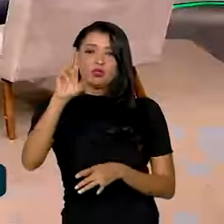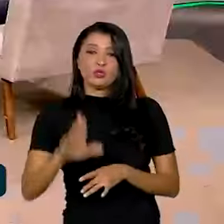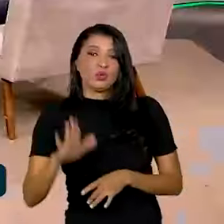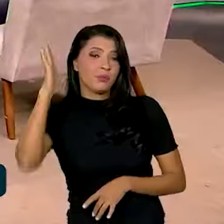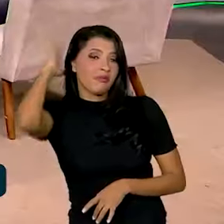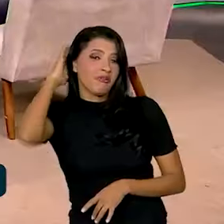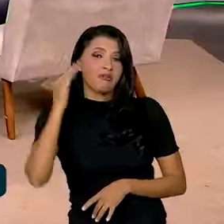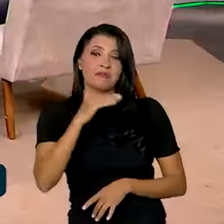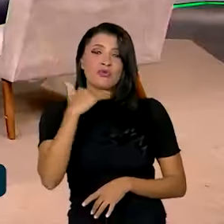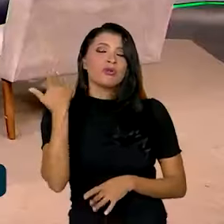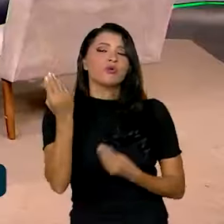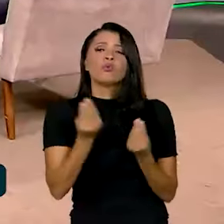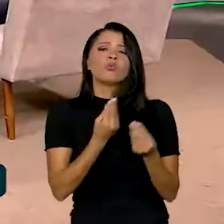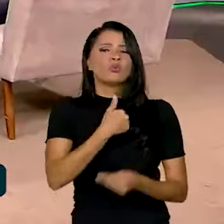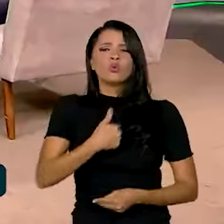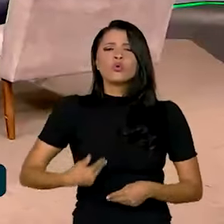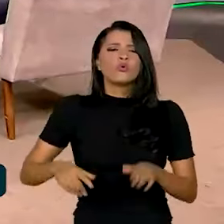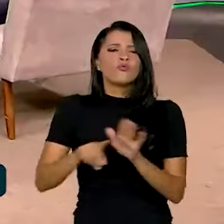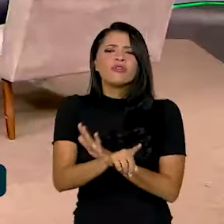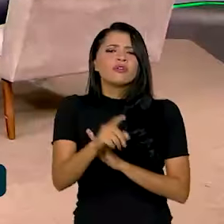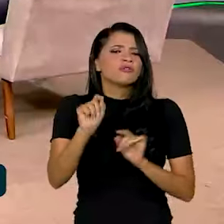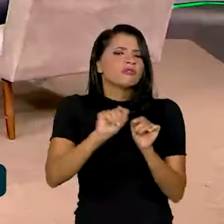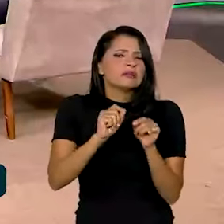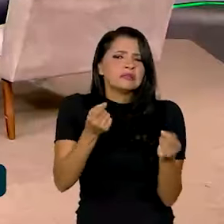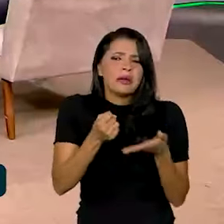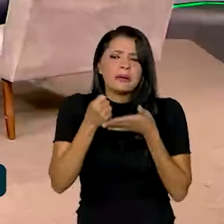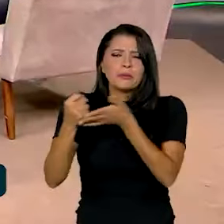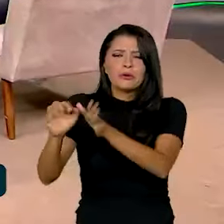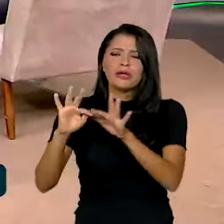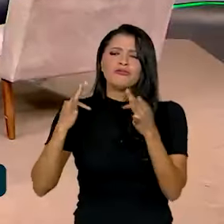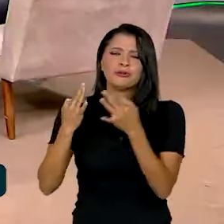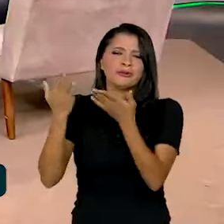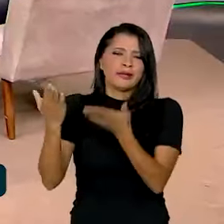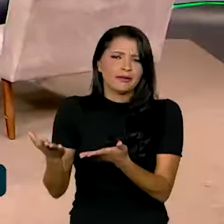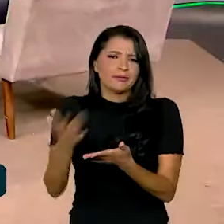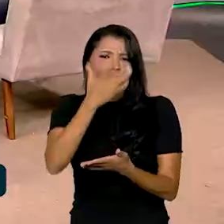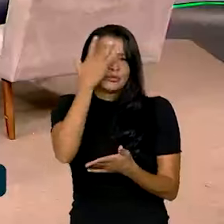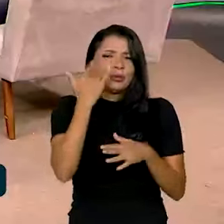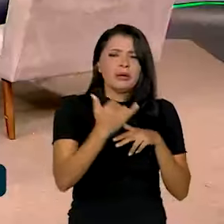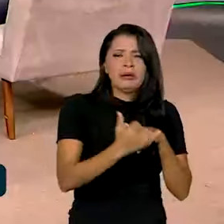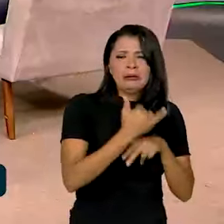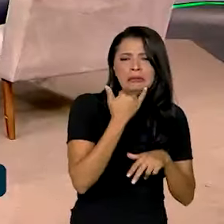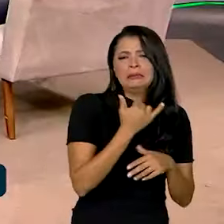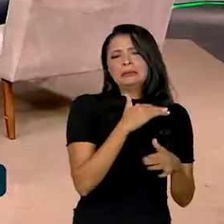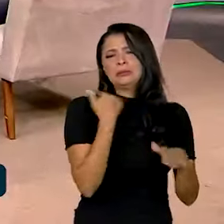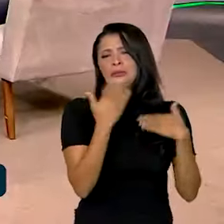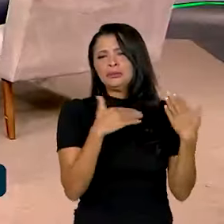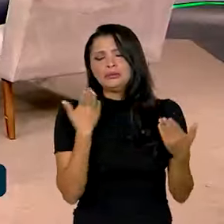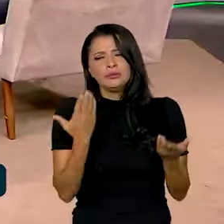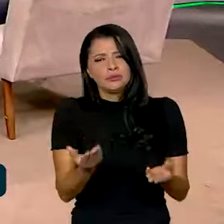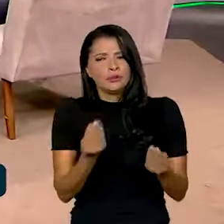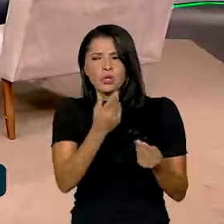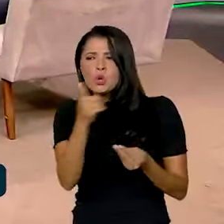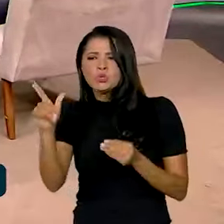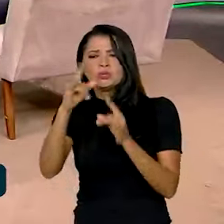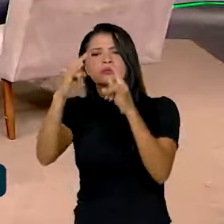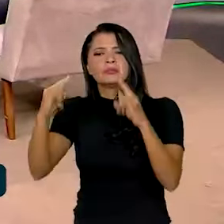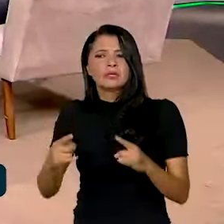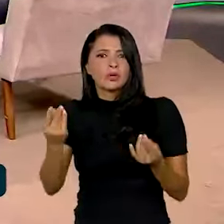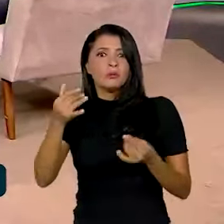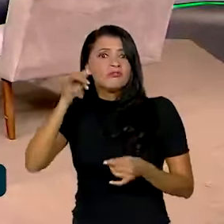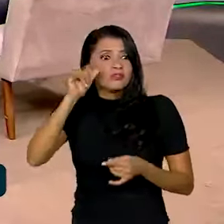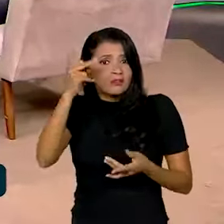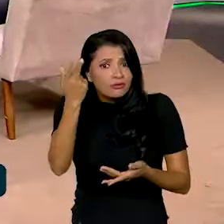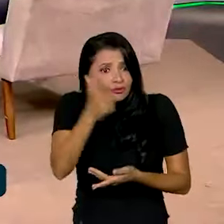pergunto para o senhor o que o governo vai fazer em apoio aos familiares das vítimas e demais acampados e como se evitar que uma